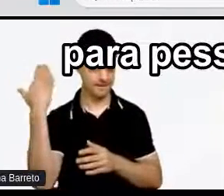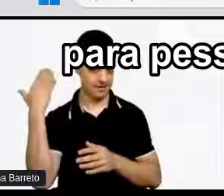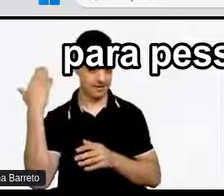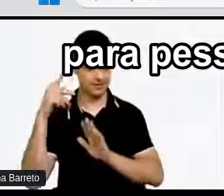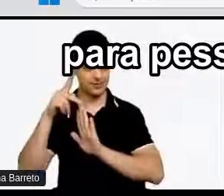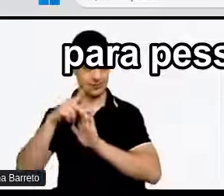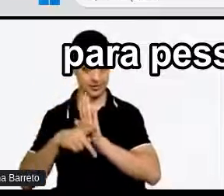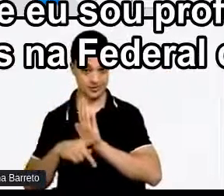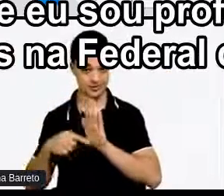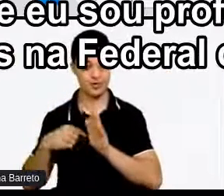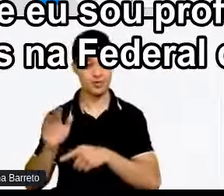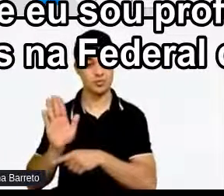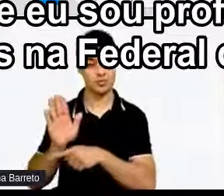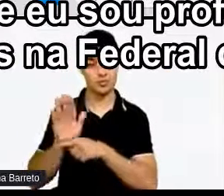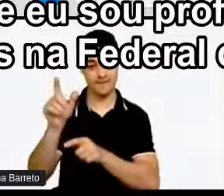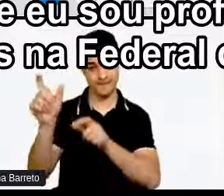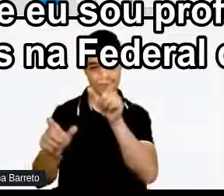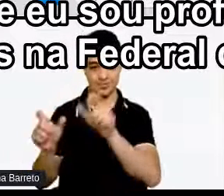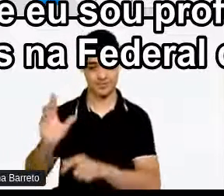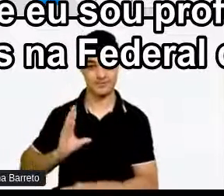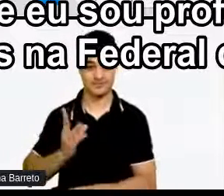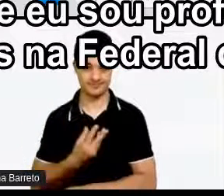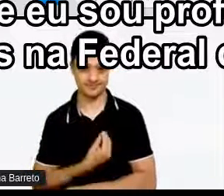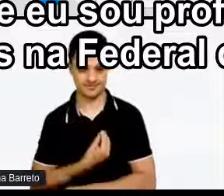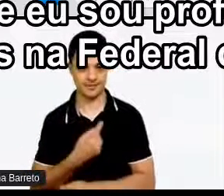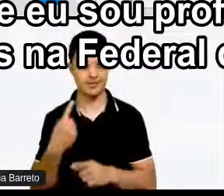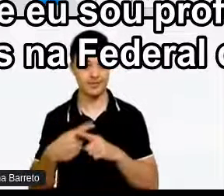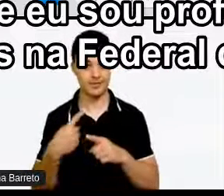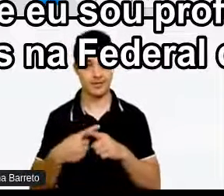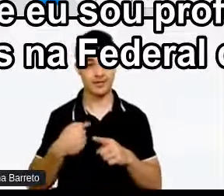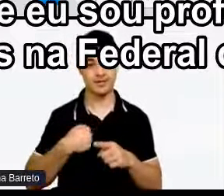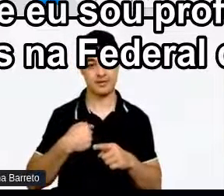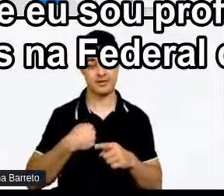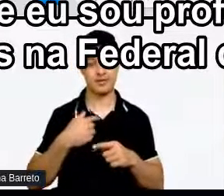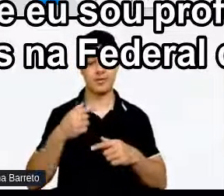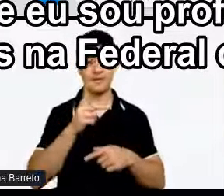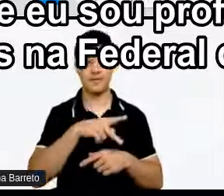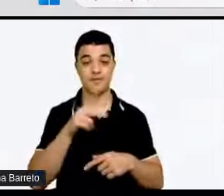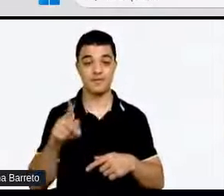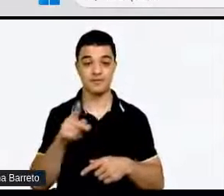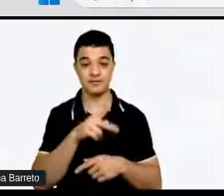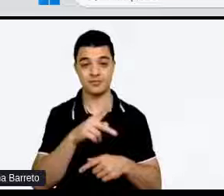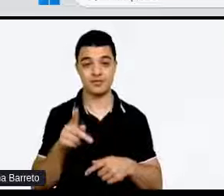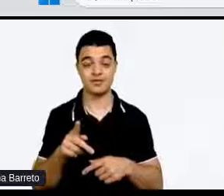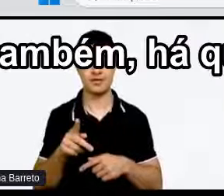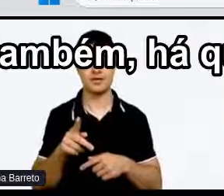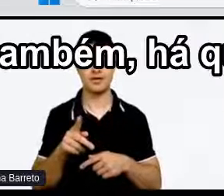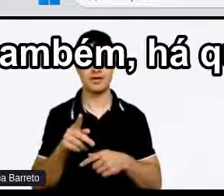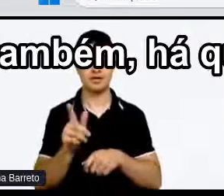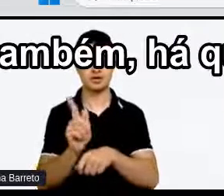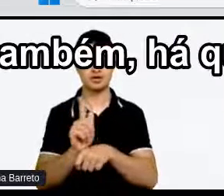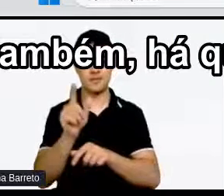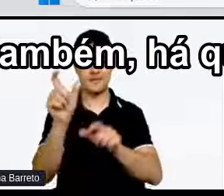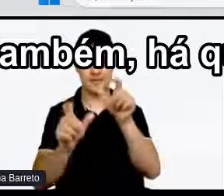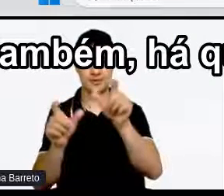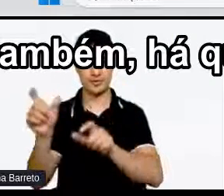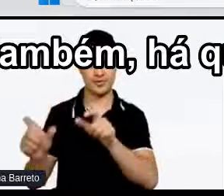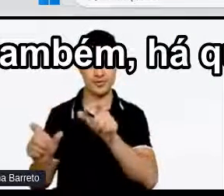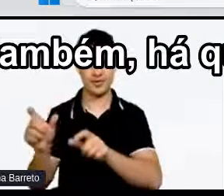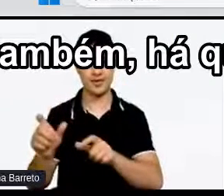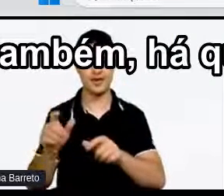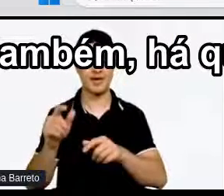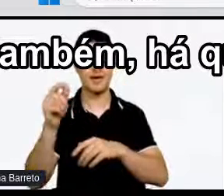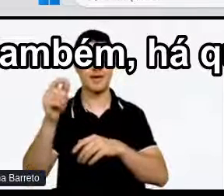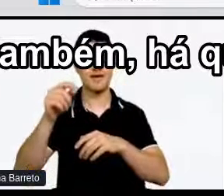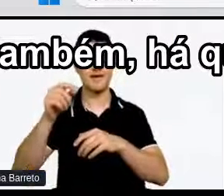mentoria Para pessoas trans Porque eu sou Professora de gestão De pessoas Na Federal do Rio Grande do Sul E também há